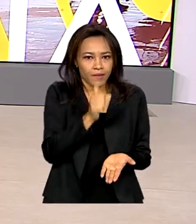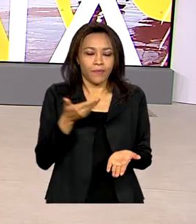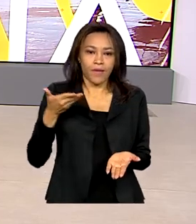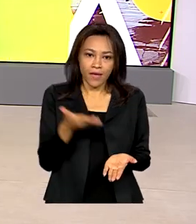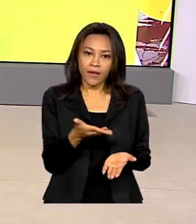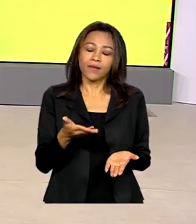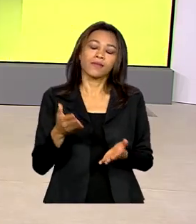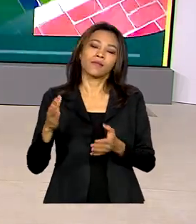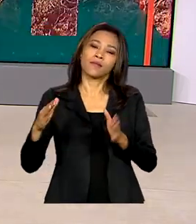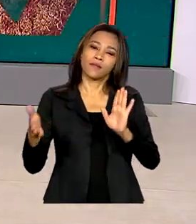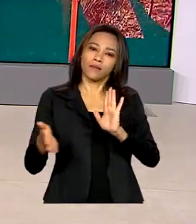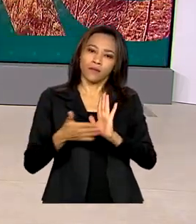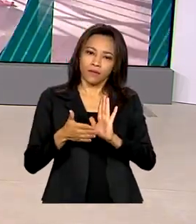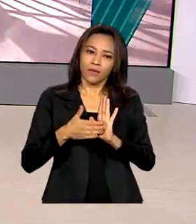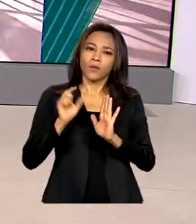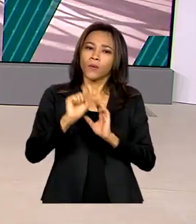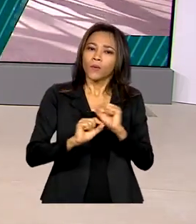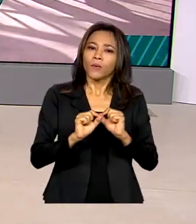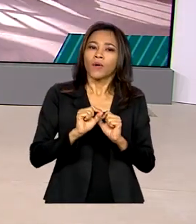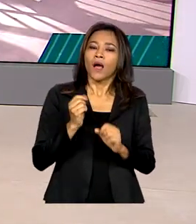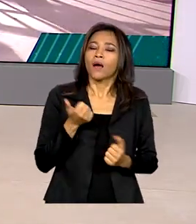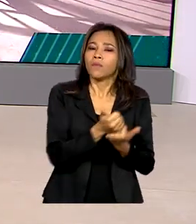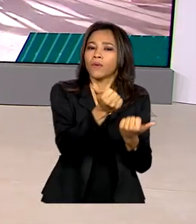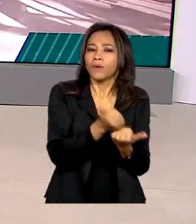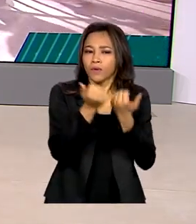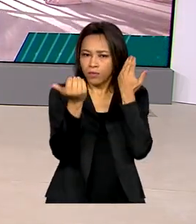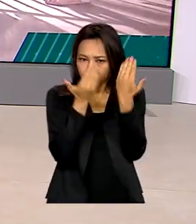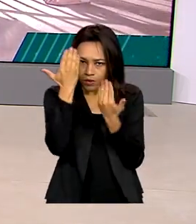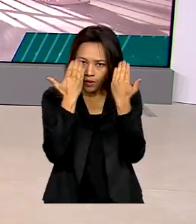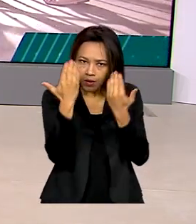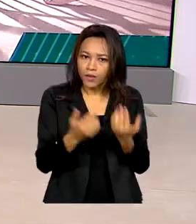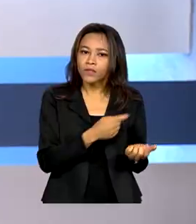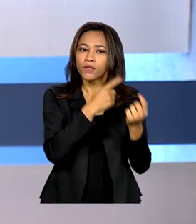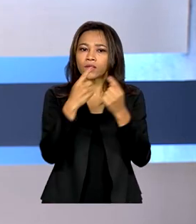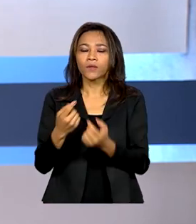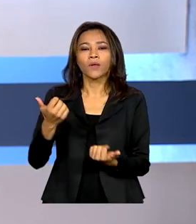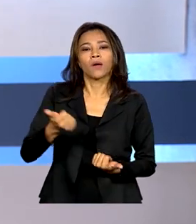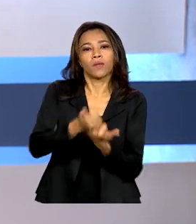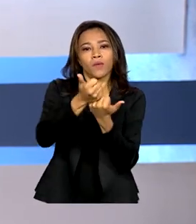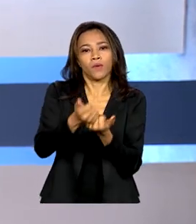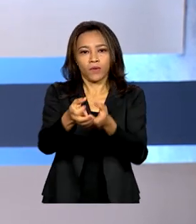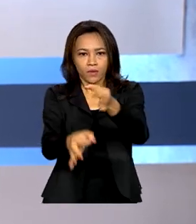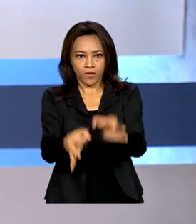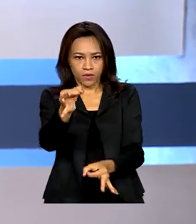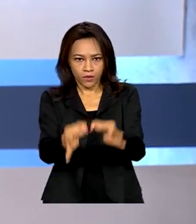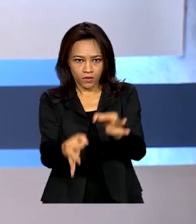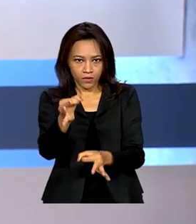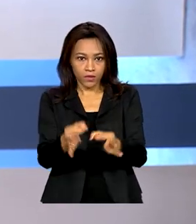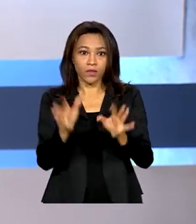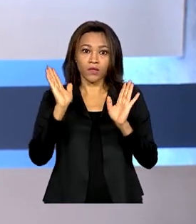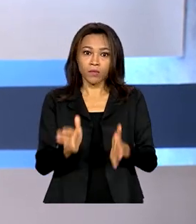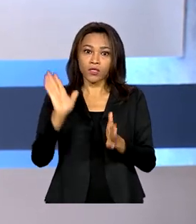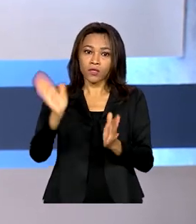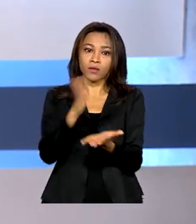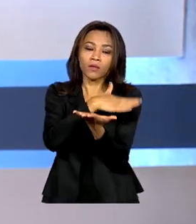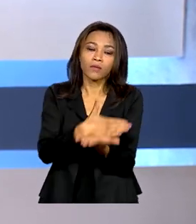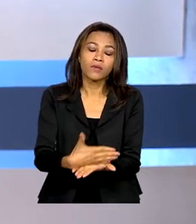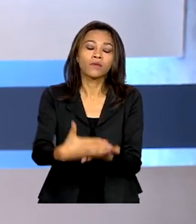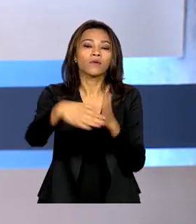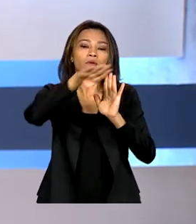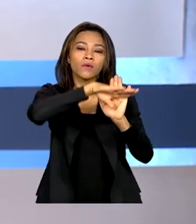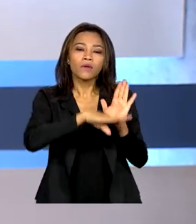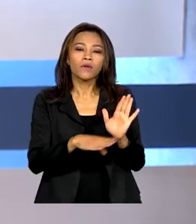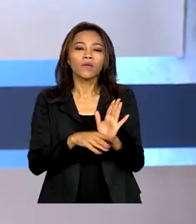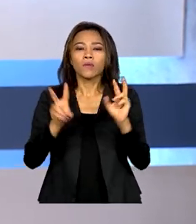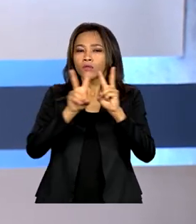a medida também determina a prestação de assistência psicológica e jurídica. Também já está em vigor o programa de prevenção ao